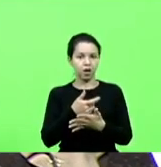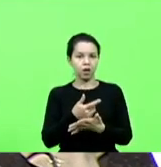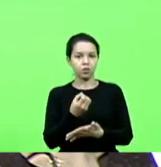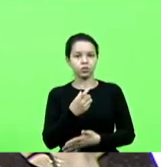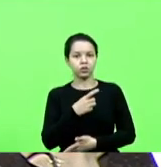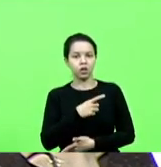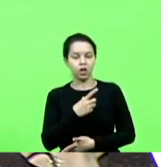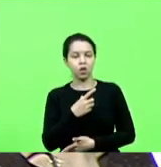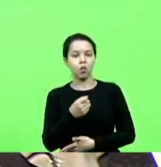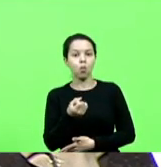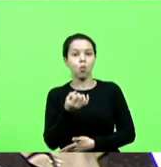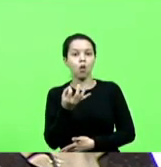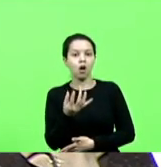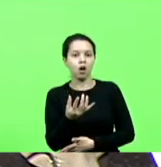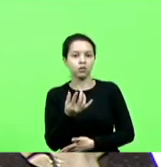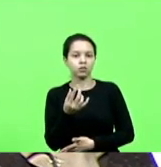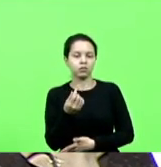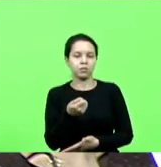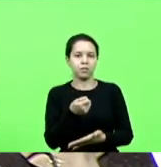pagando.